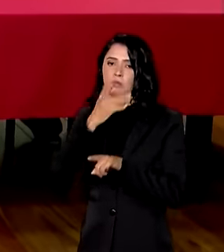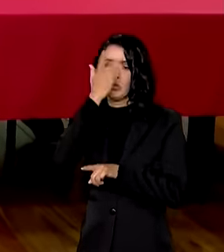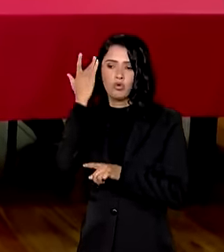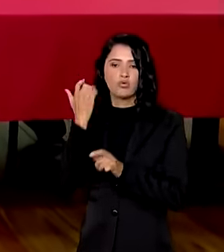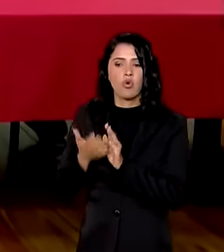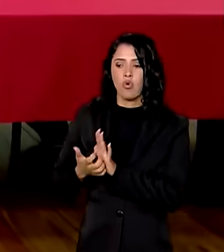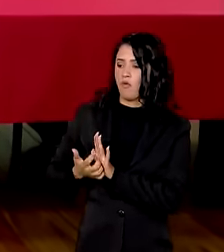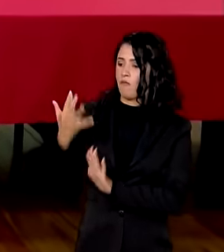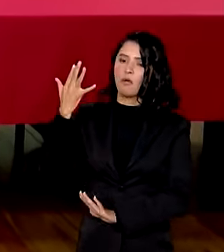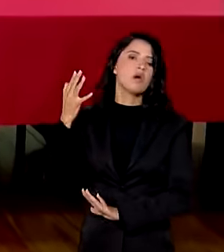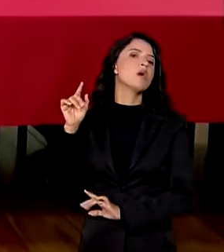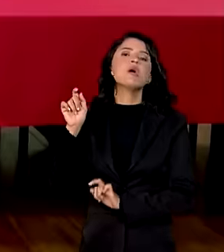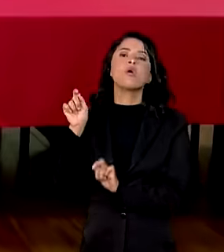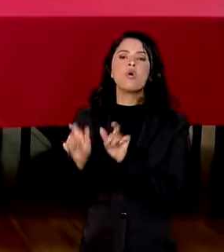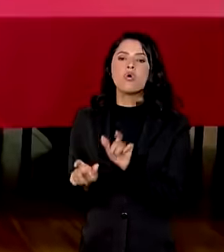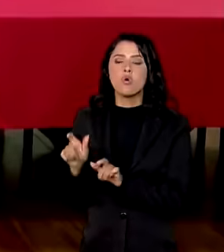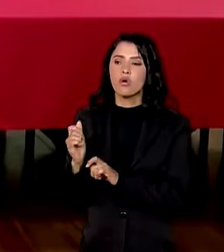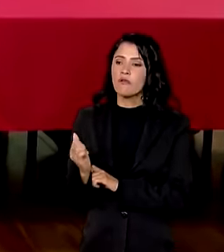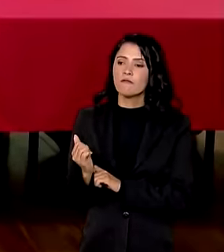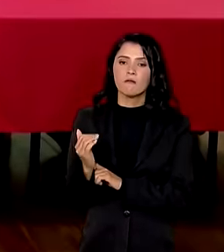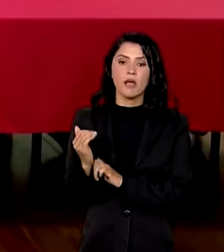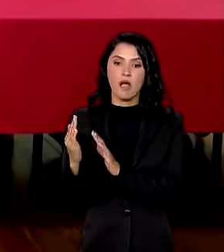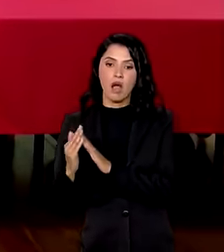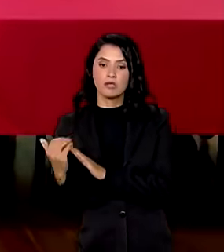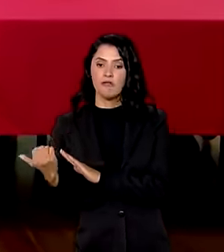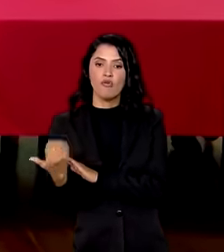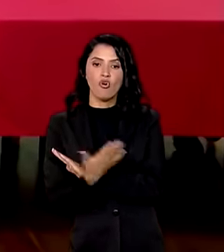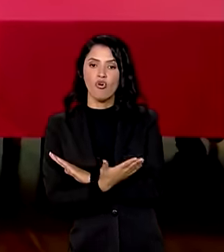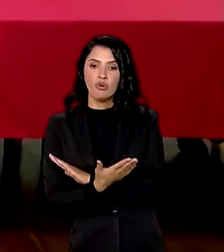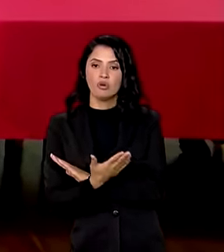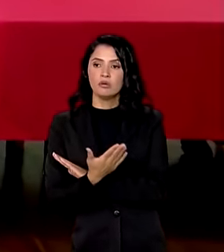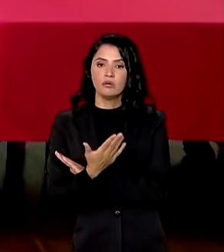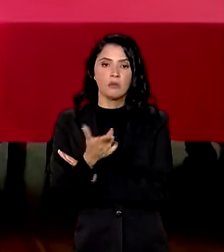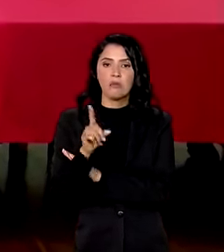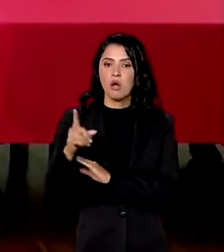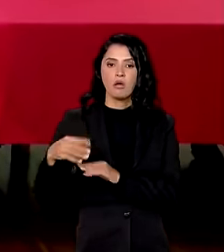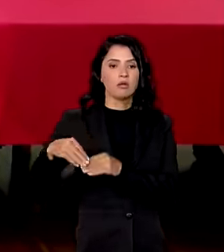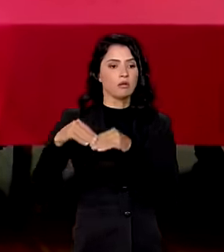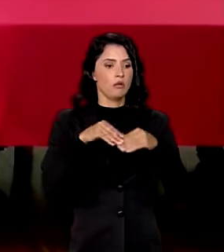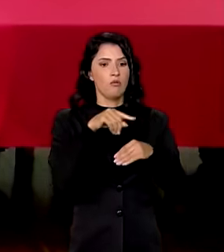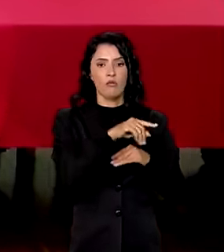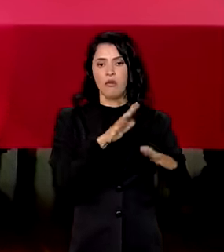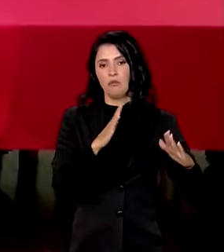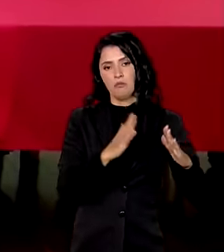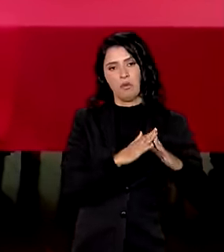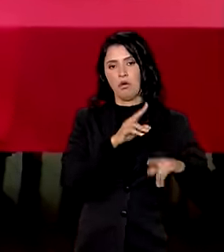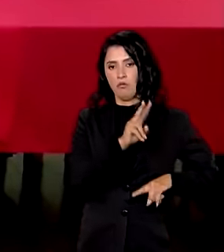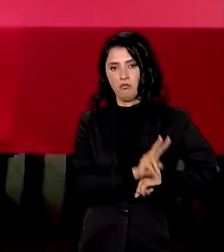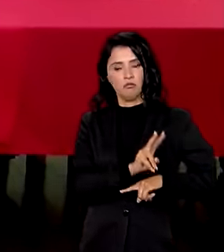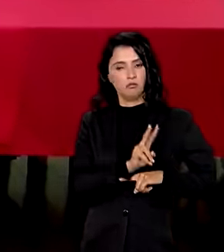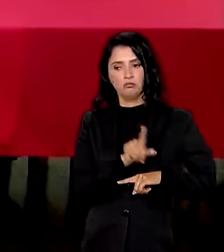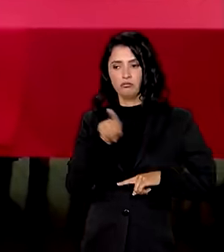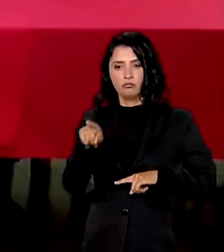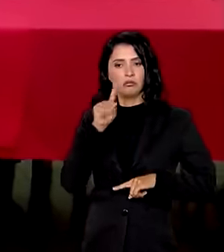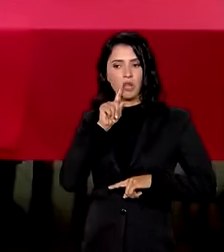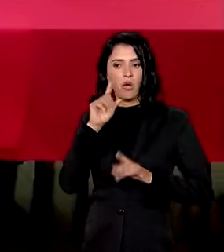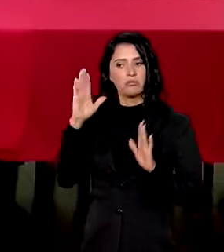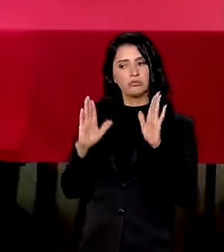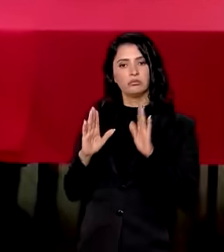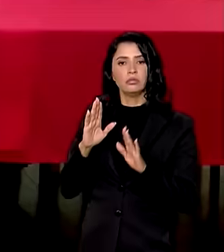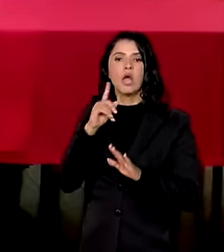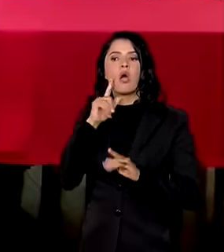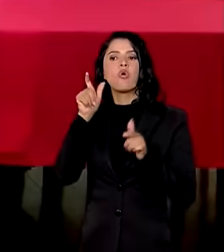que estão fora das suas casas, mas não foram para abrigos, estão de forma provisória,